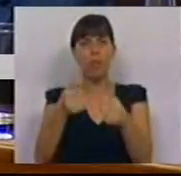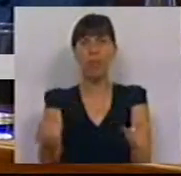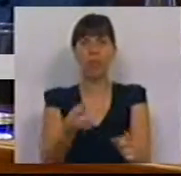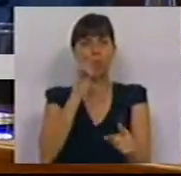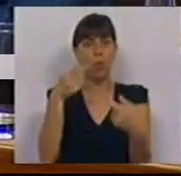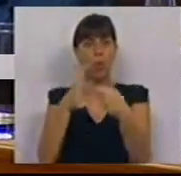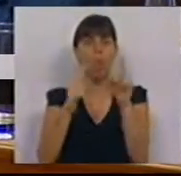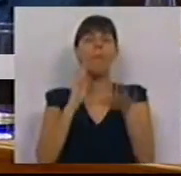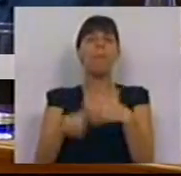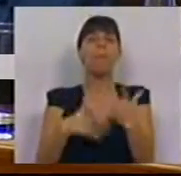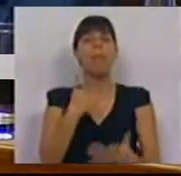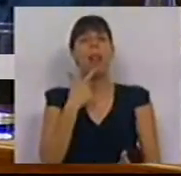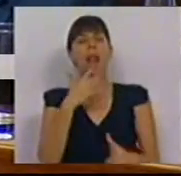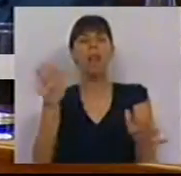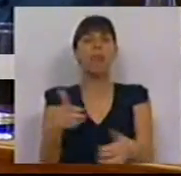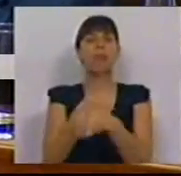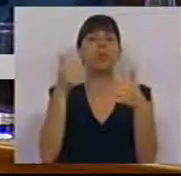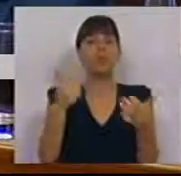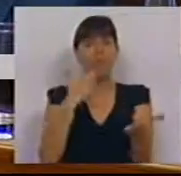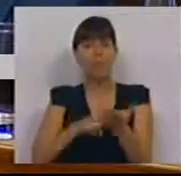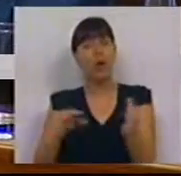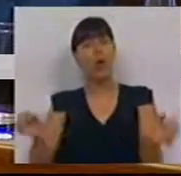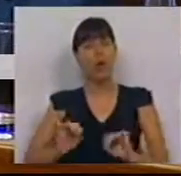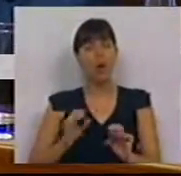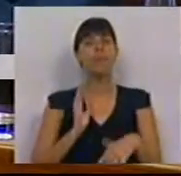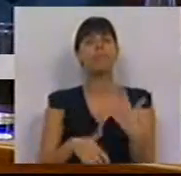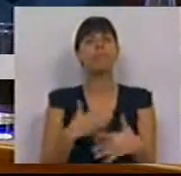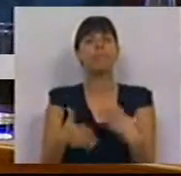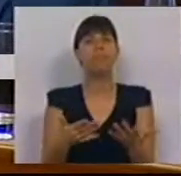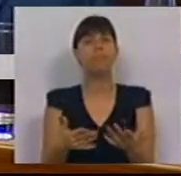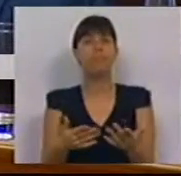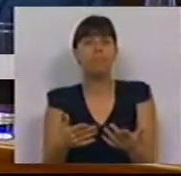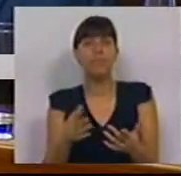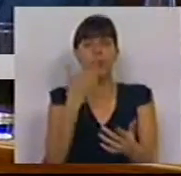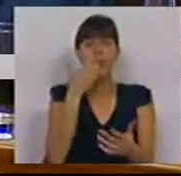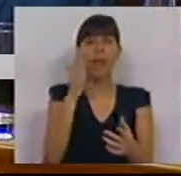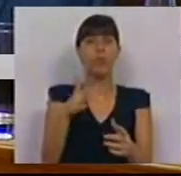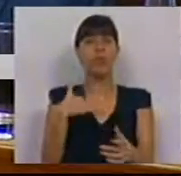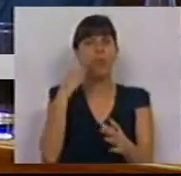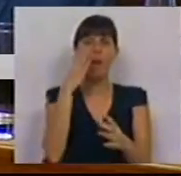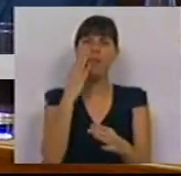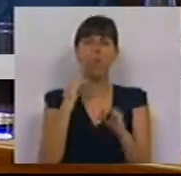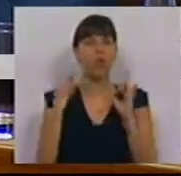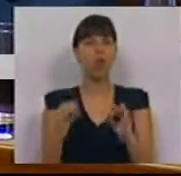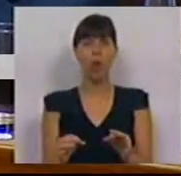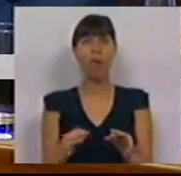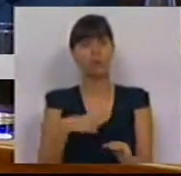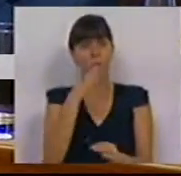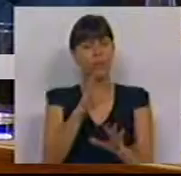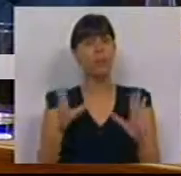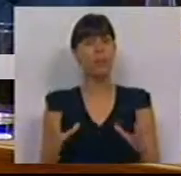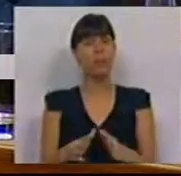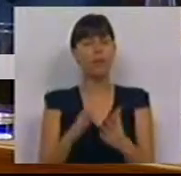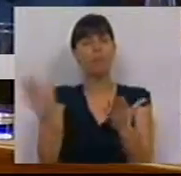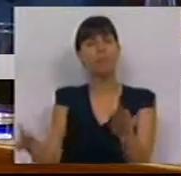Depois andou a propolar que estava tudo bem sem estar. Depois, numa atitude que eu acho vergonhosa de dizer assim